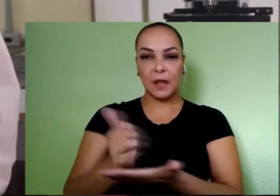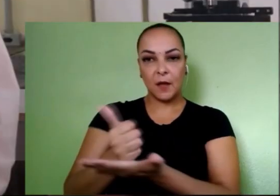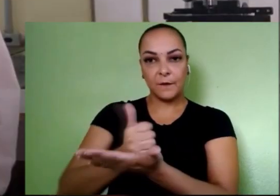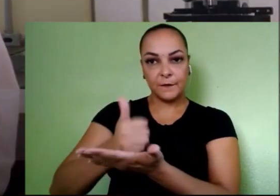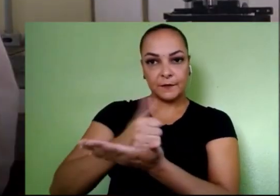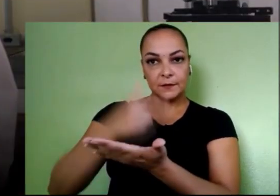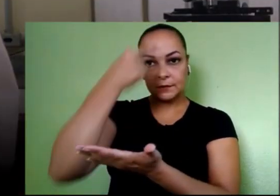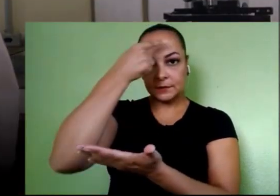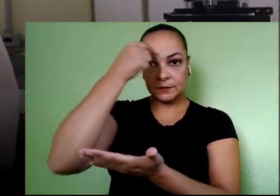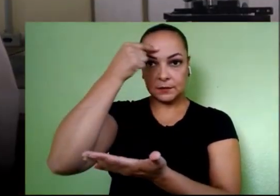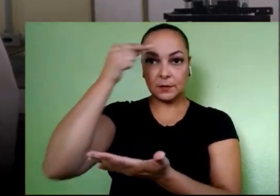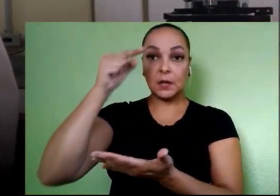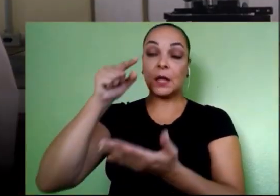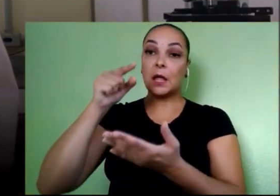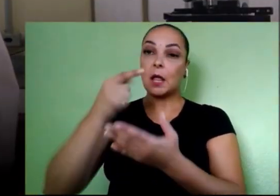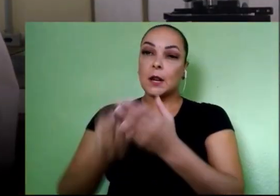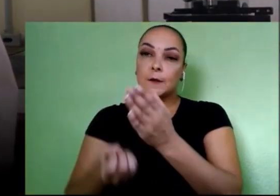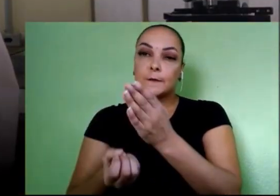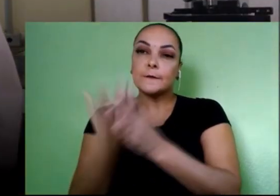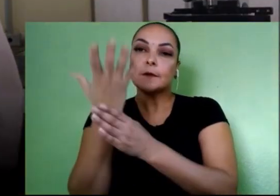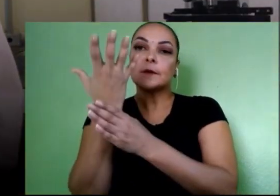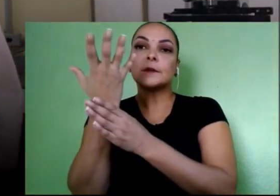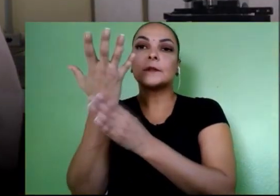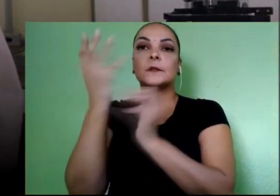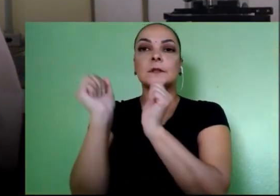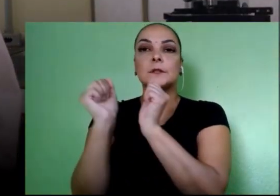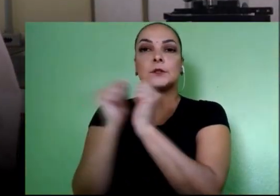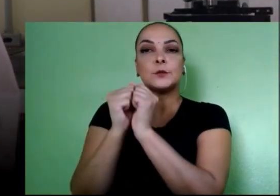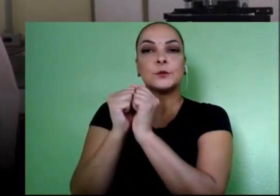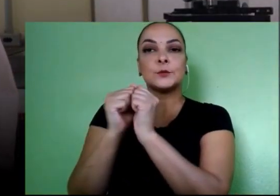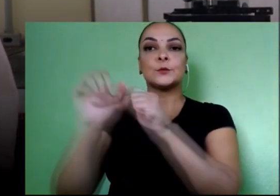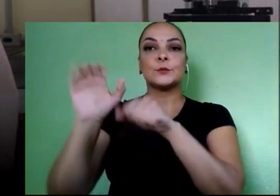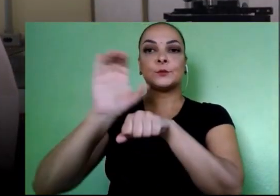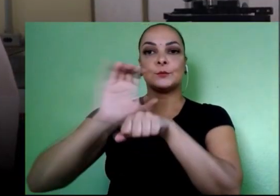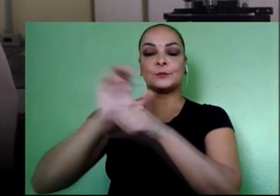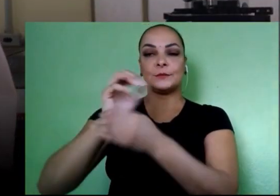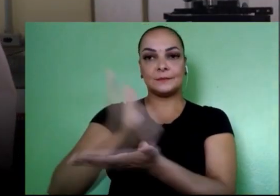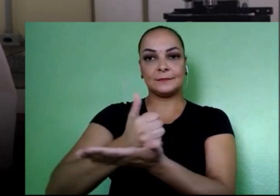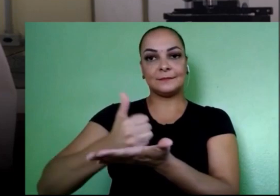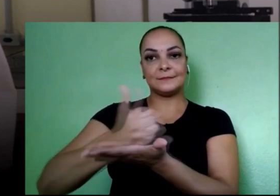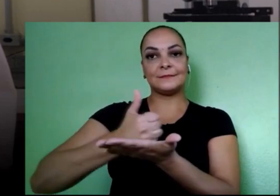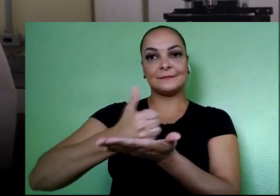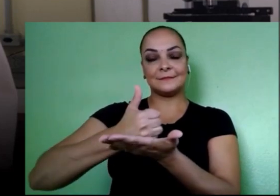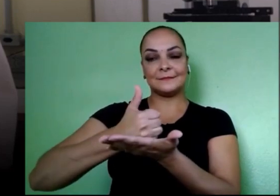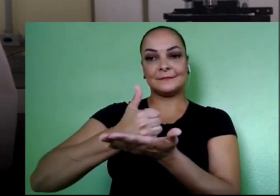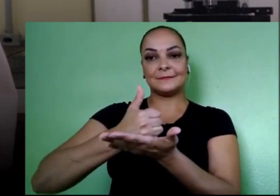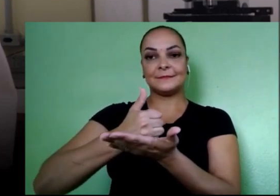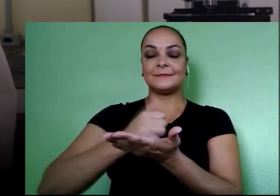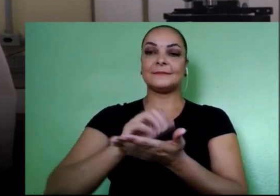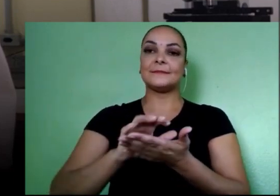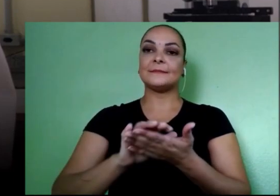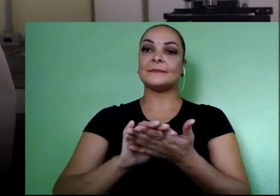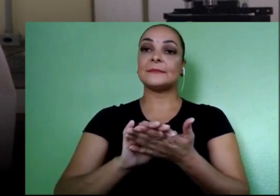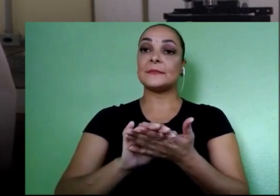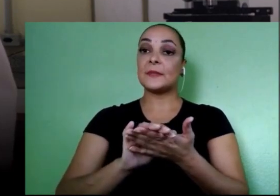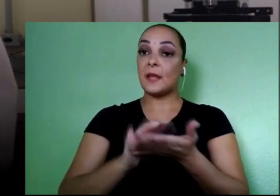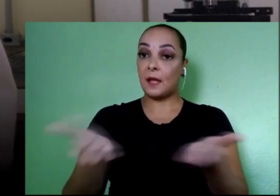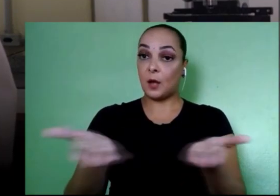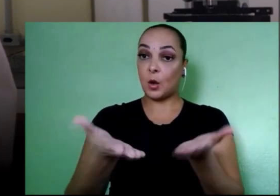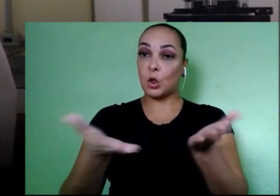A farmácia universitária foi idealizada junto com a criação do curso de farmácia da Unipampa.